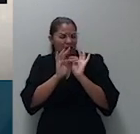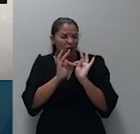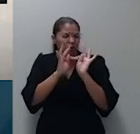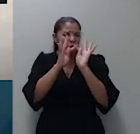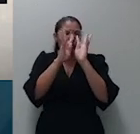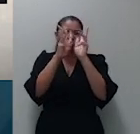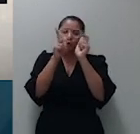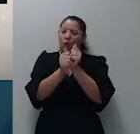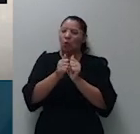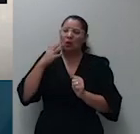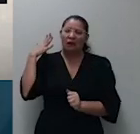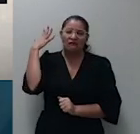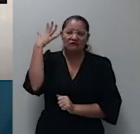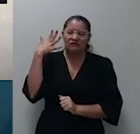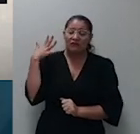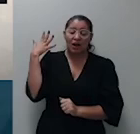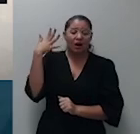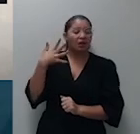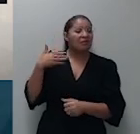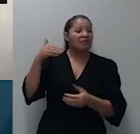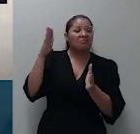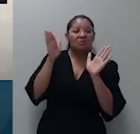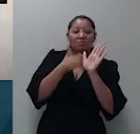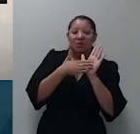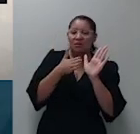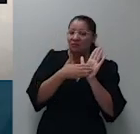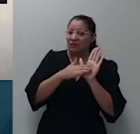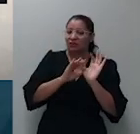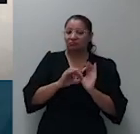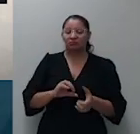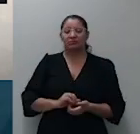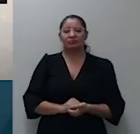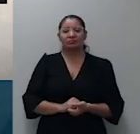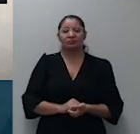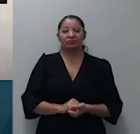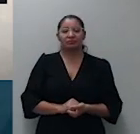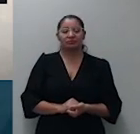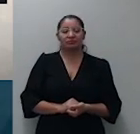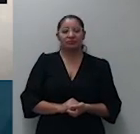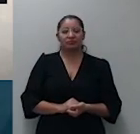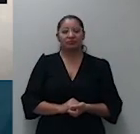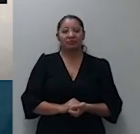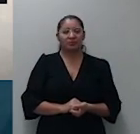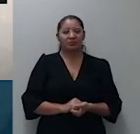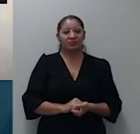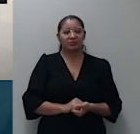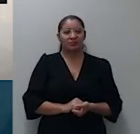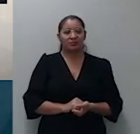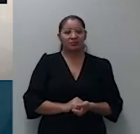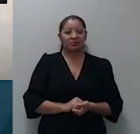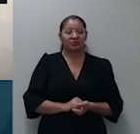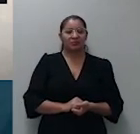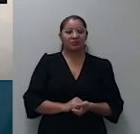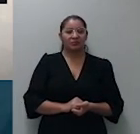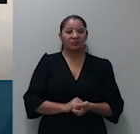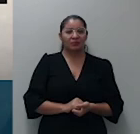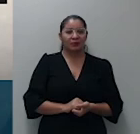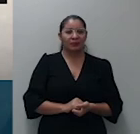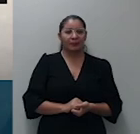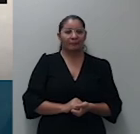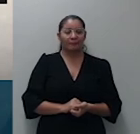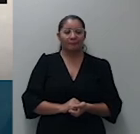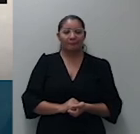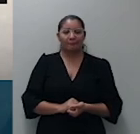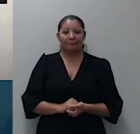nos embargos. Ponto 2. Em relação ao termo inicial do juros de mora, o Tribunal de Origem